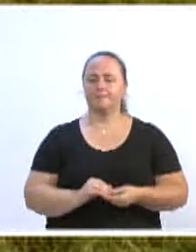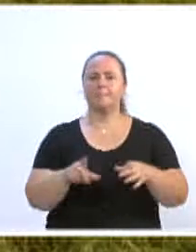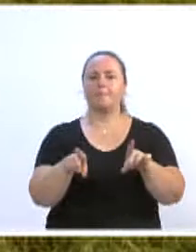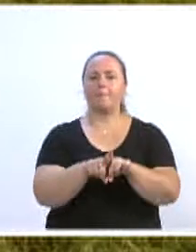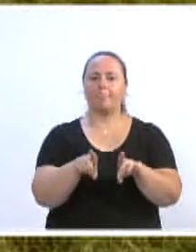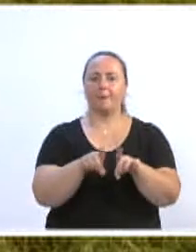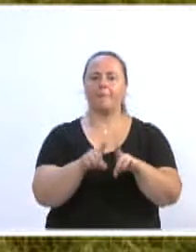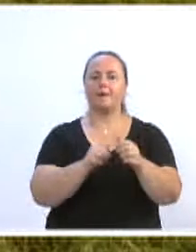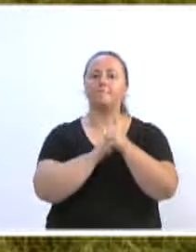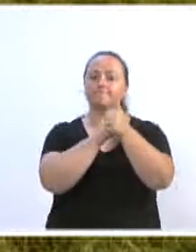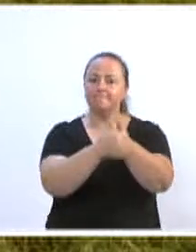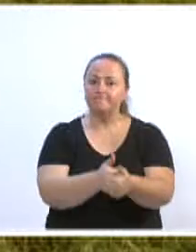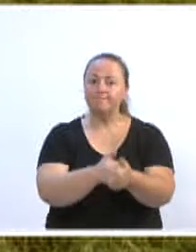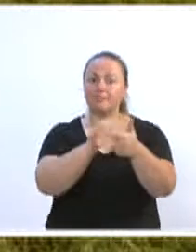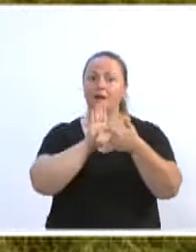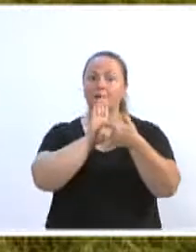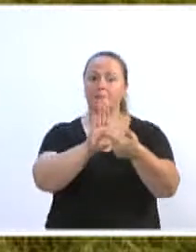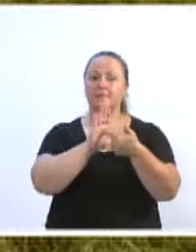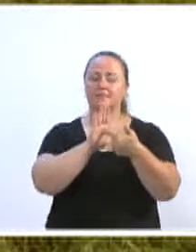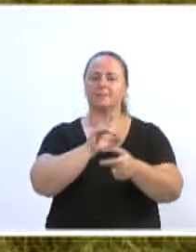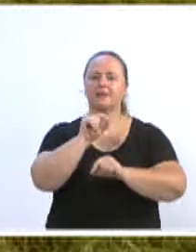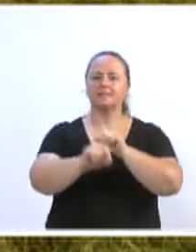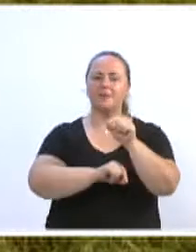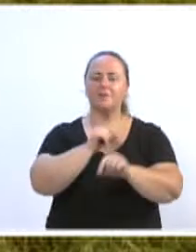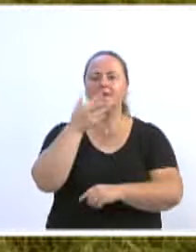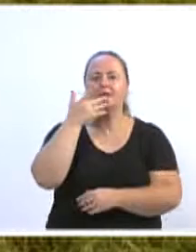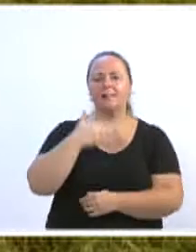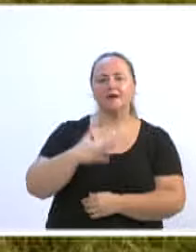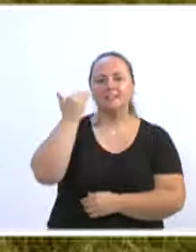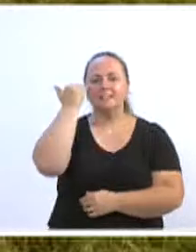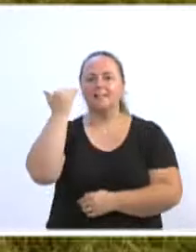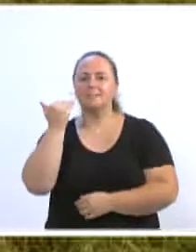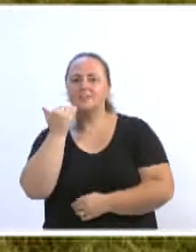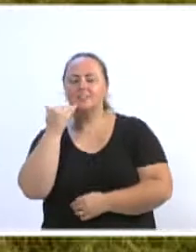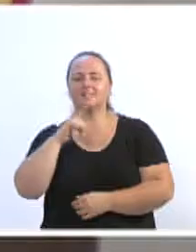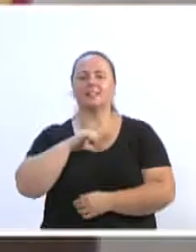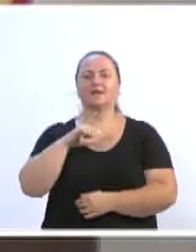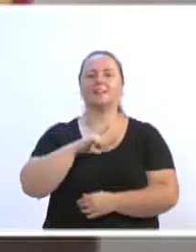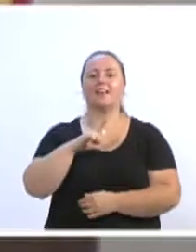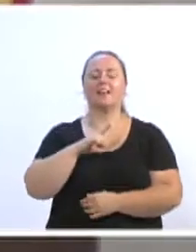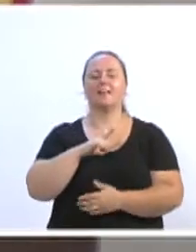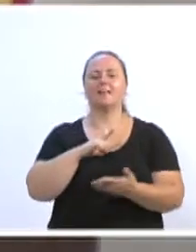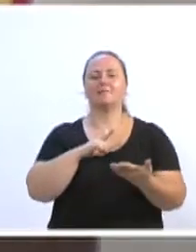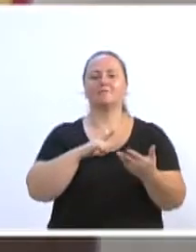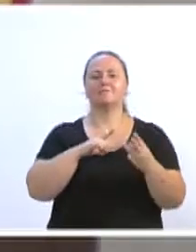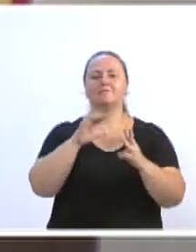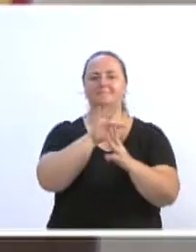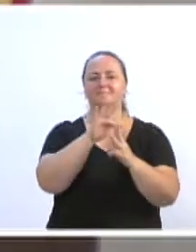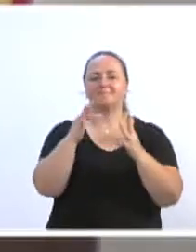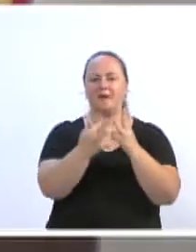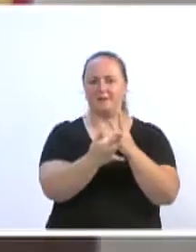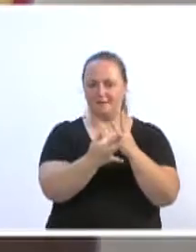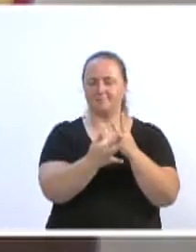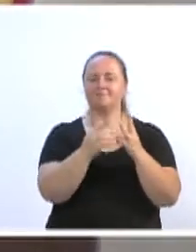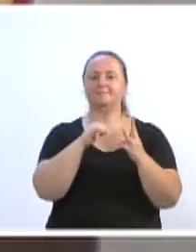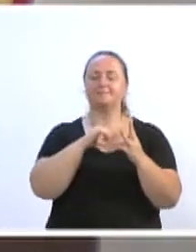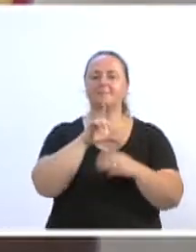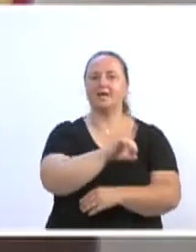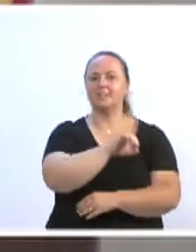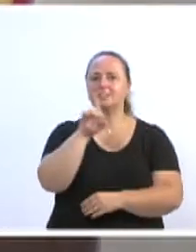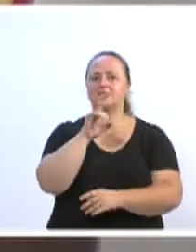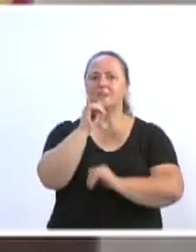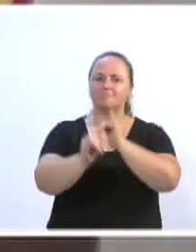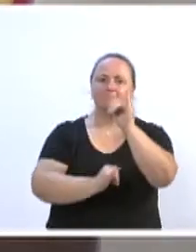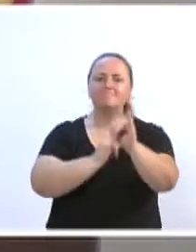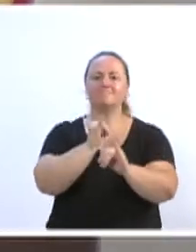acompanhando as apresentações da dança das crianças e adolescentes atendidas pela Fundação Combenação ao Dia Internacional da